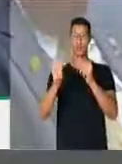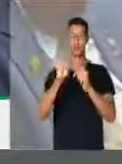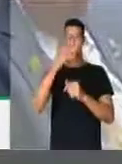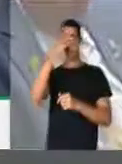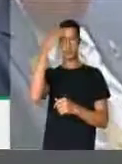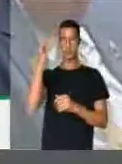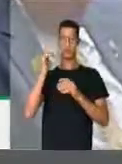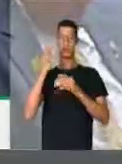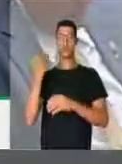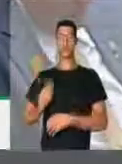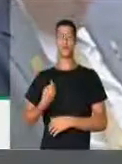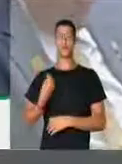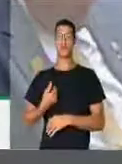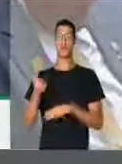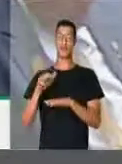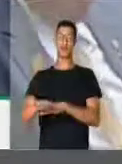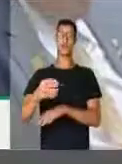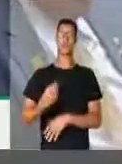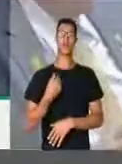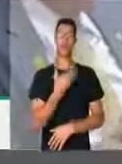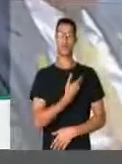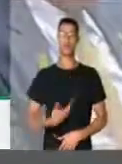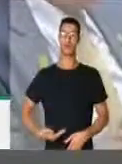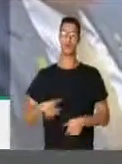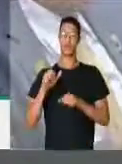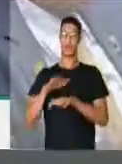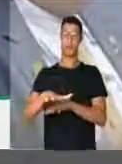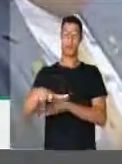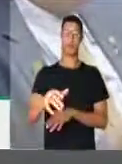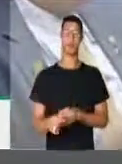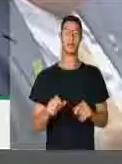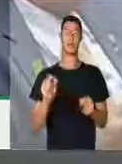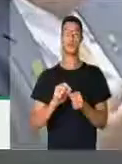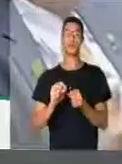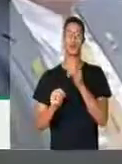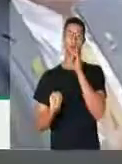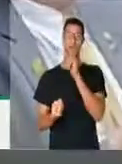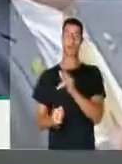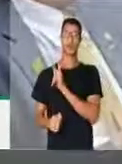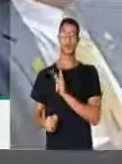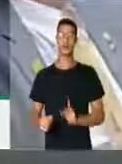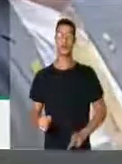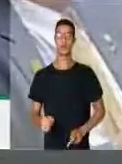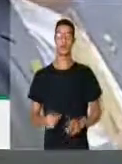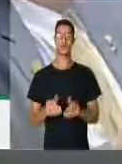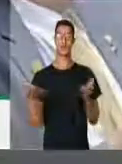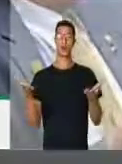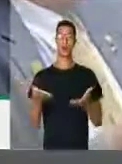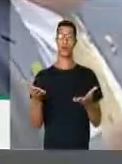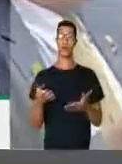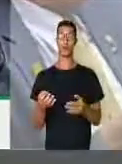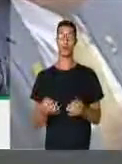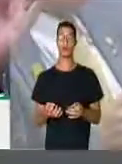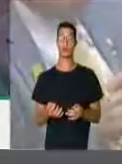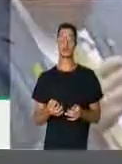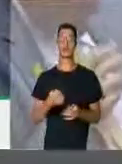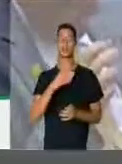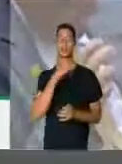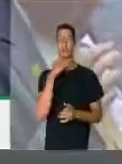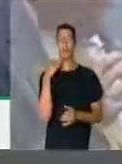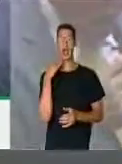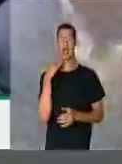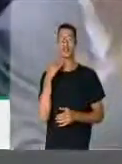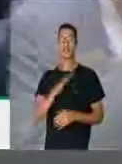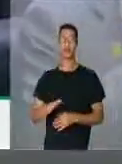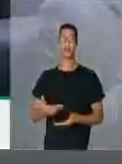artistas de Salvador que compareceram em massa e o público que estava lá presente. E fazer uma denúncia, presidente. Hoje, a mortalidade